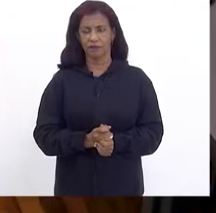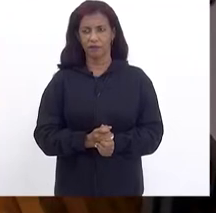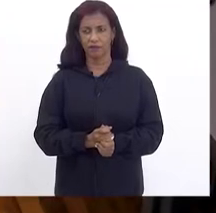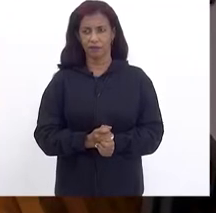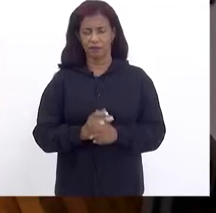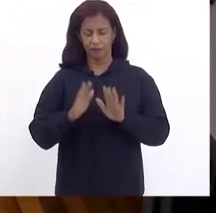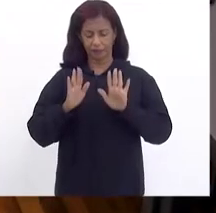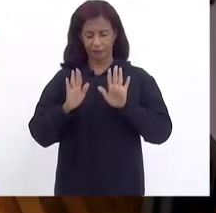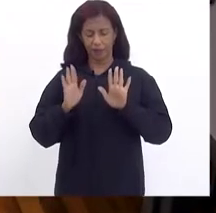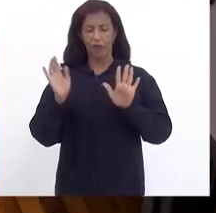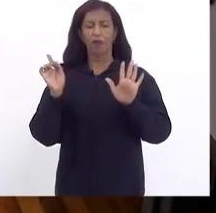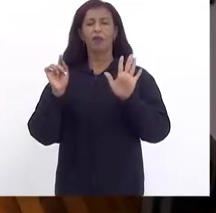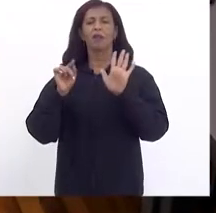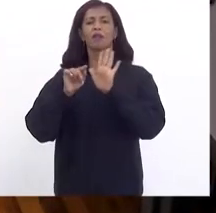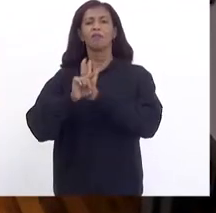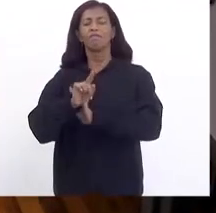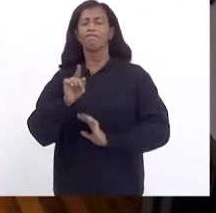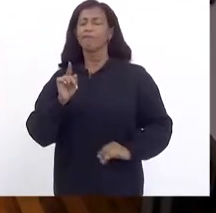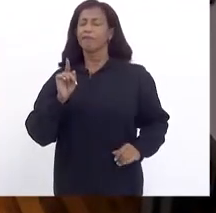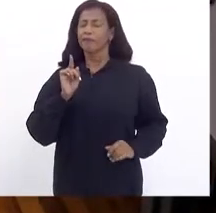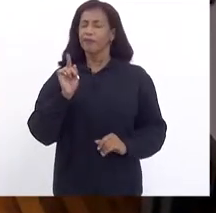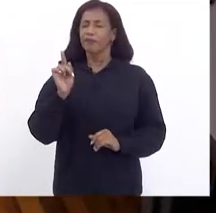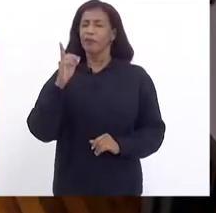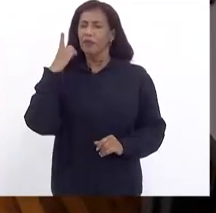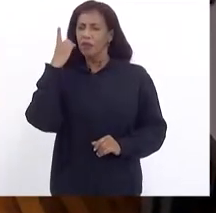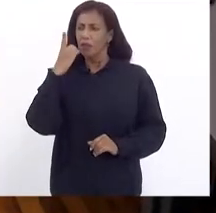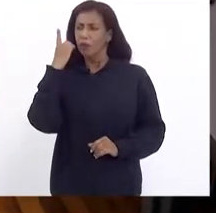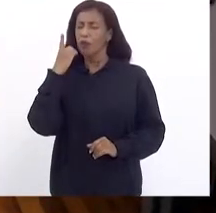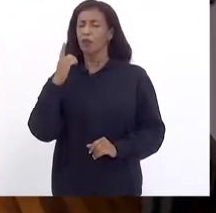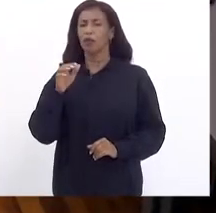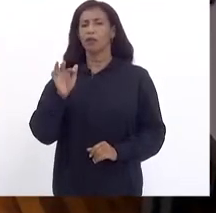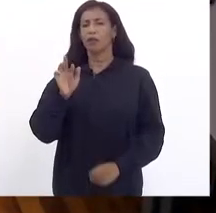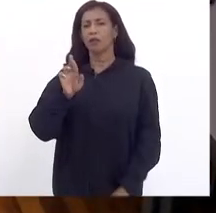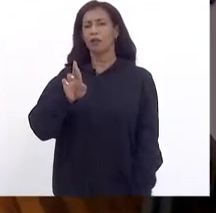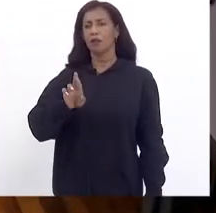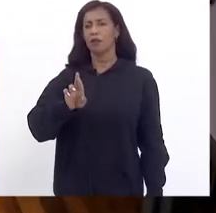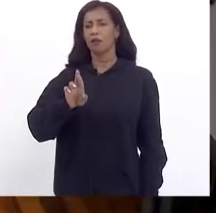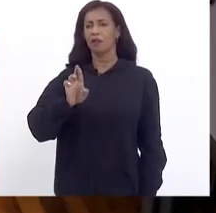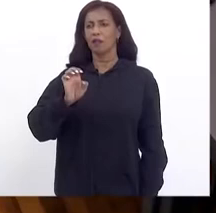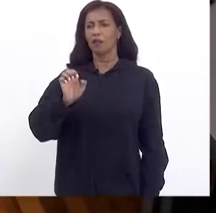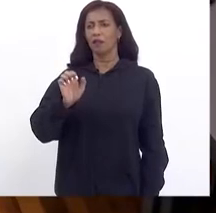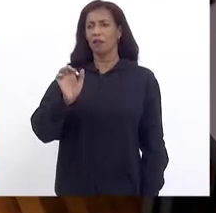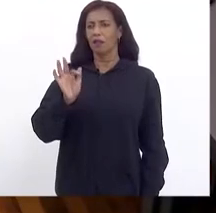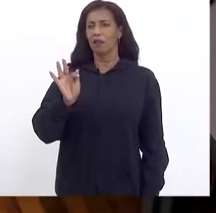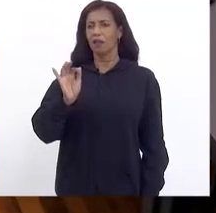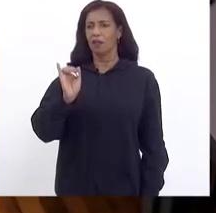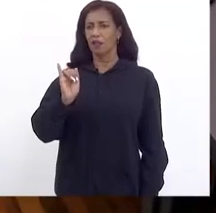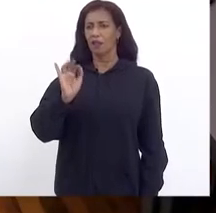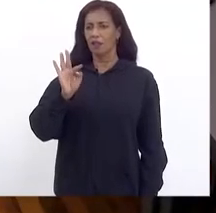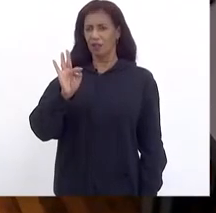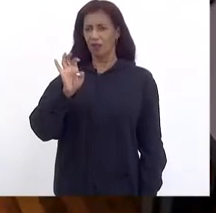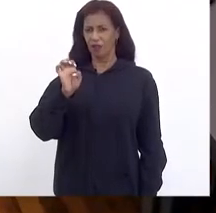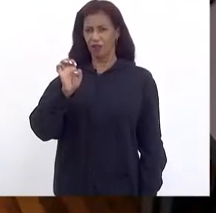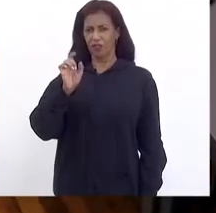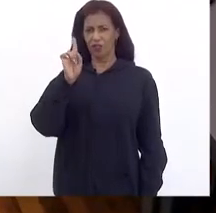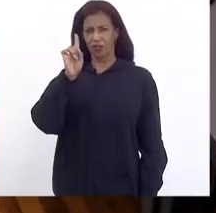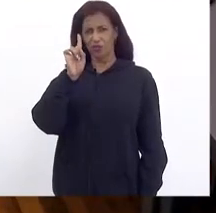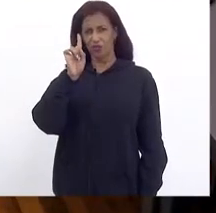Deputado Anderson Sobre a questão Da refite Eu tenho uma pergunta Para o secretário Eu só queria